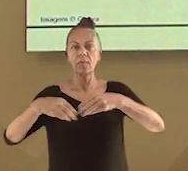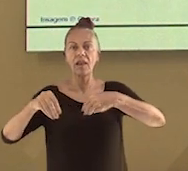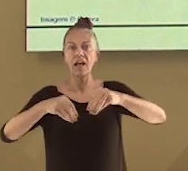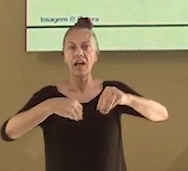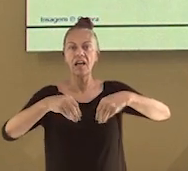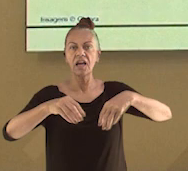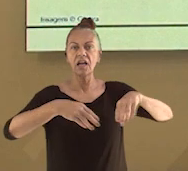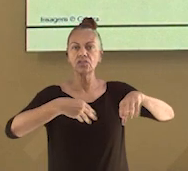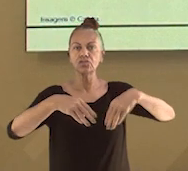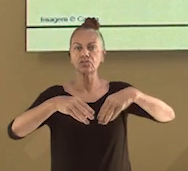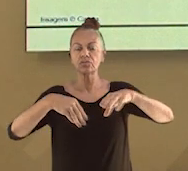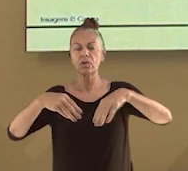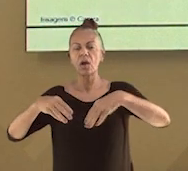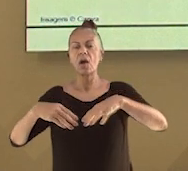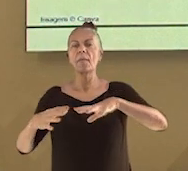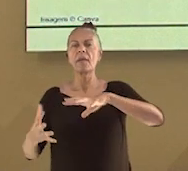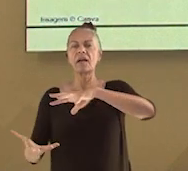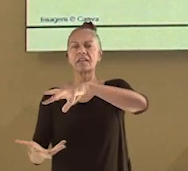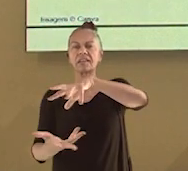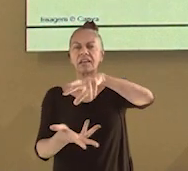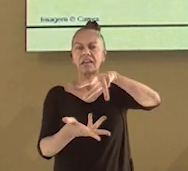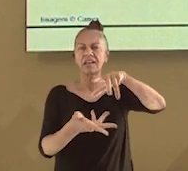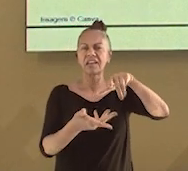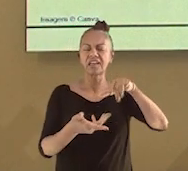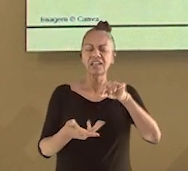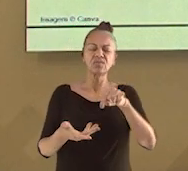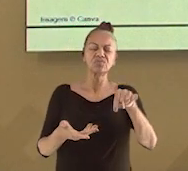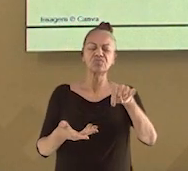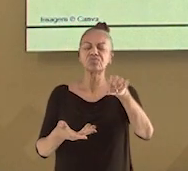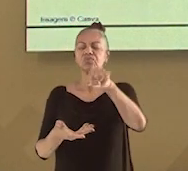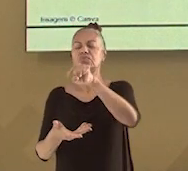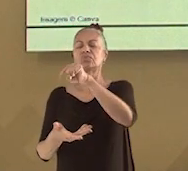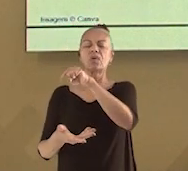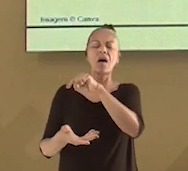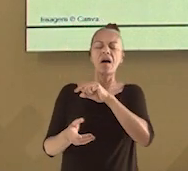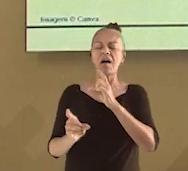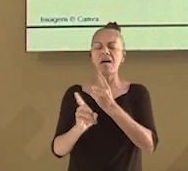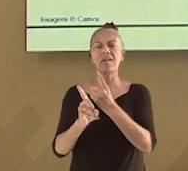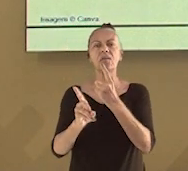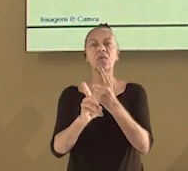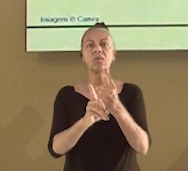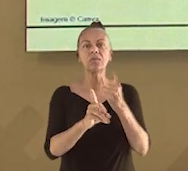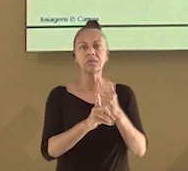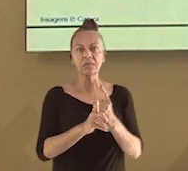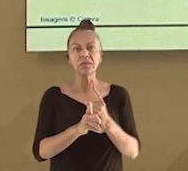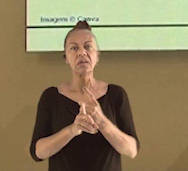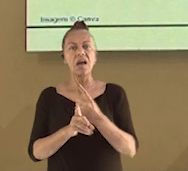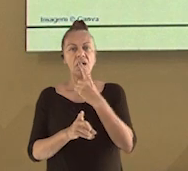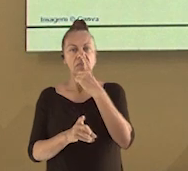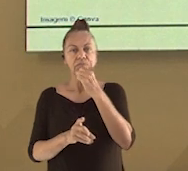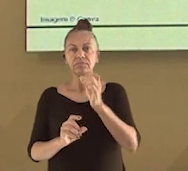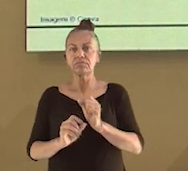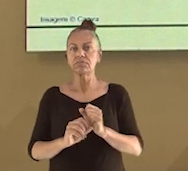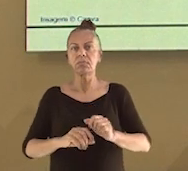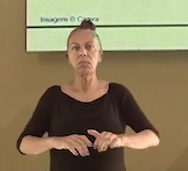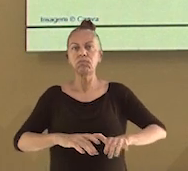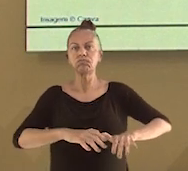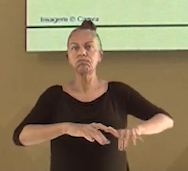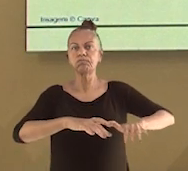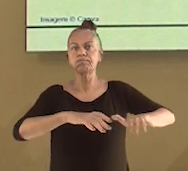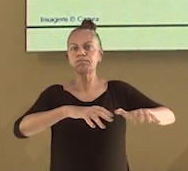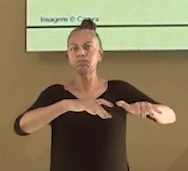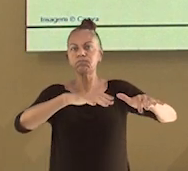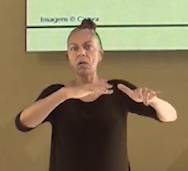encontrar o plástico em todos os cantos do planeta. E a poluição por plástico já